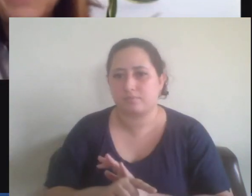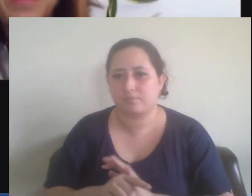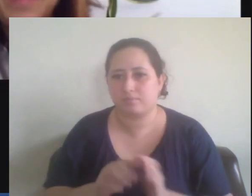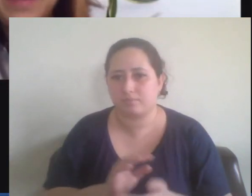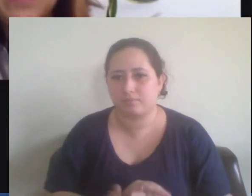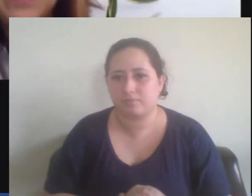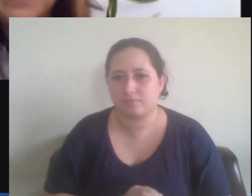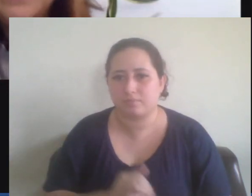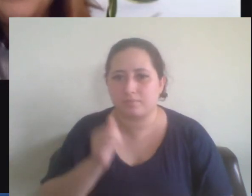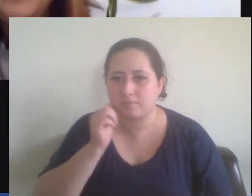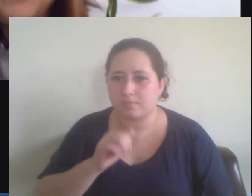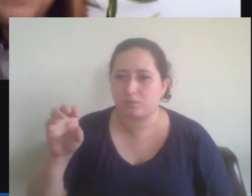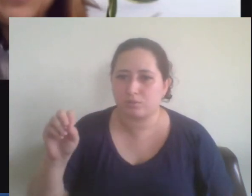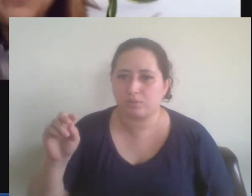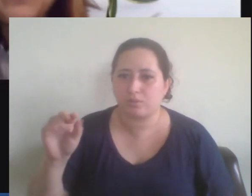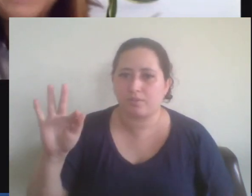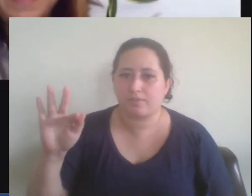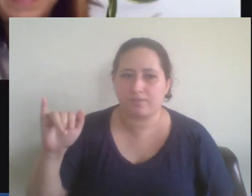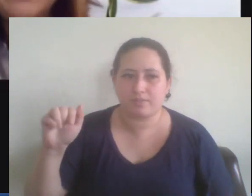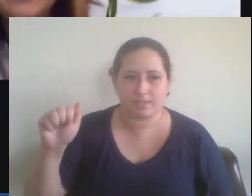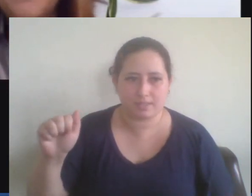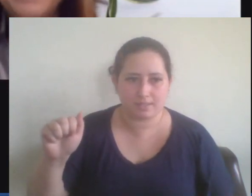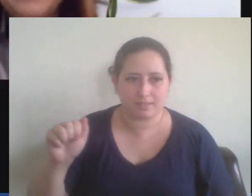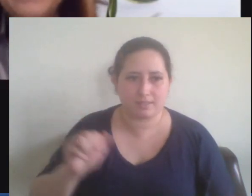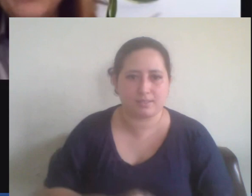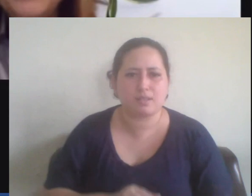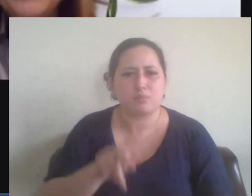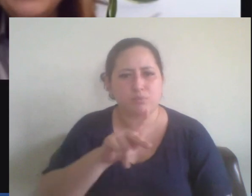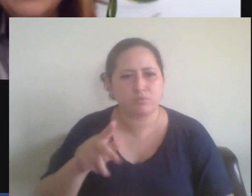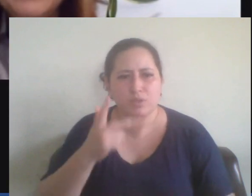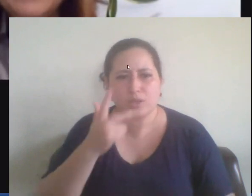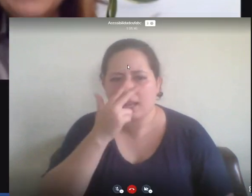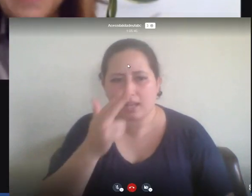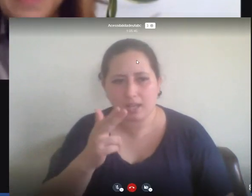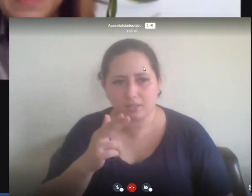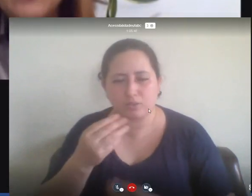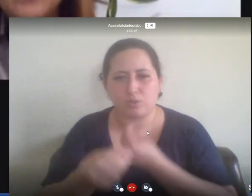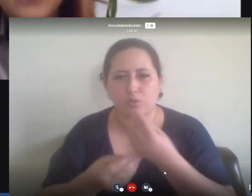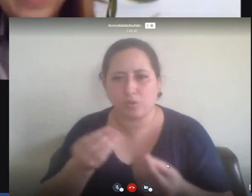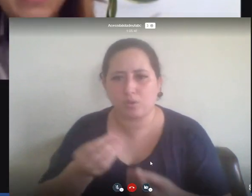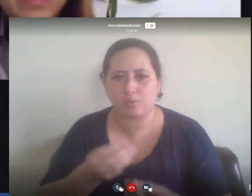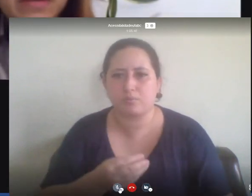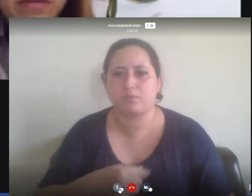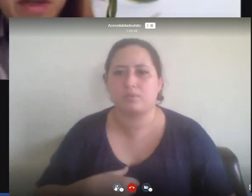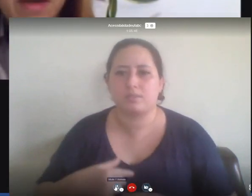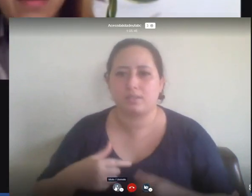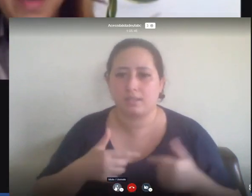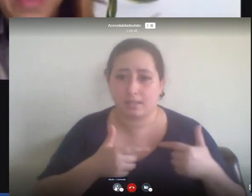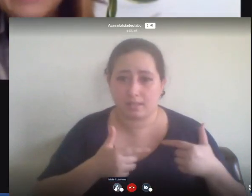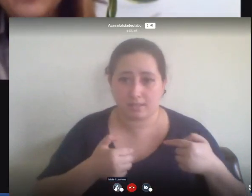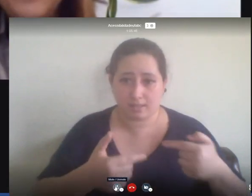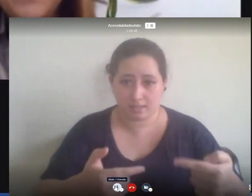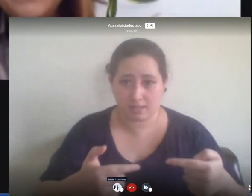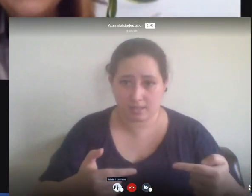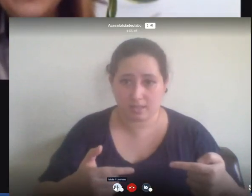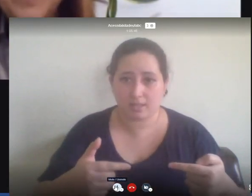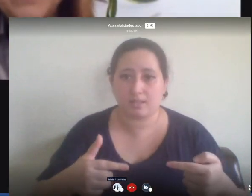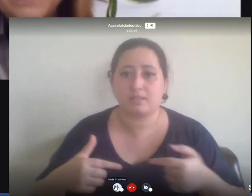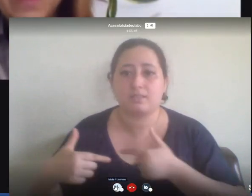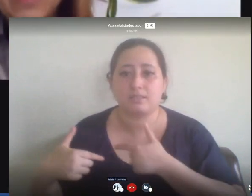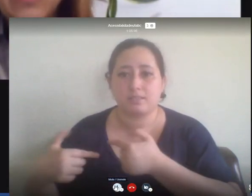Uniceu Pera Marmelo professor você acha que a maneira como estudamos as guerras no currículo nacional é